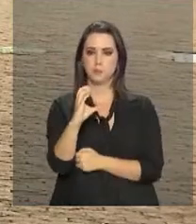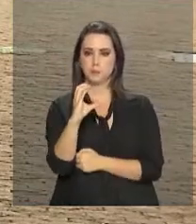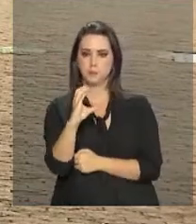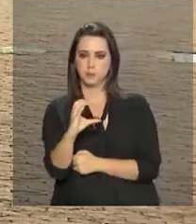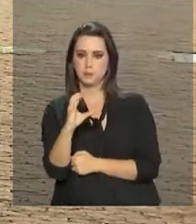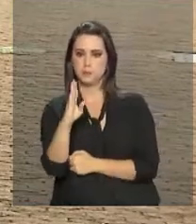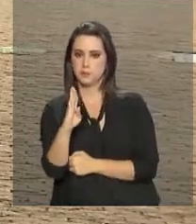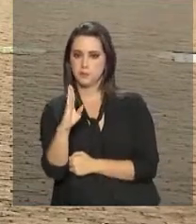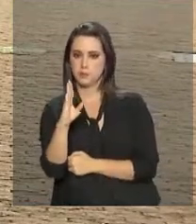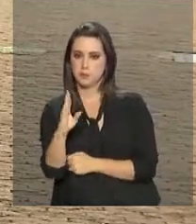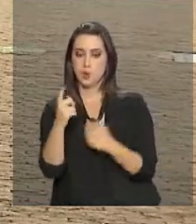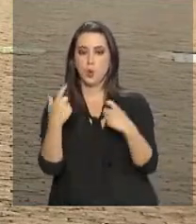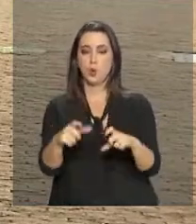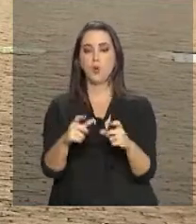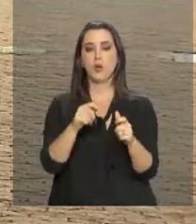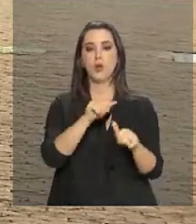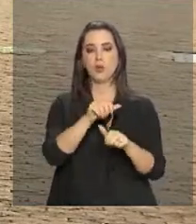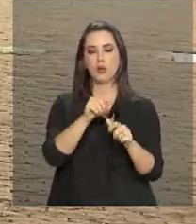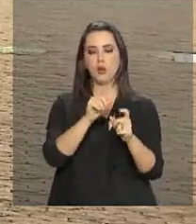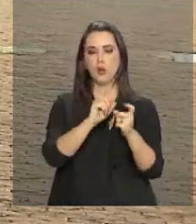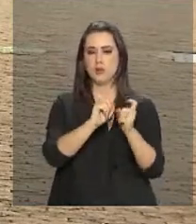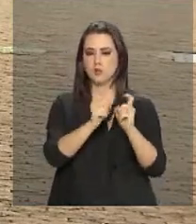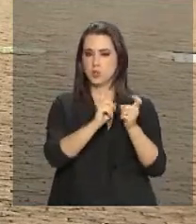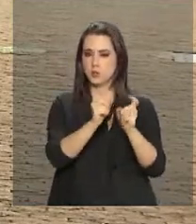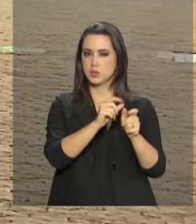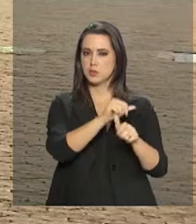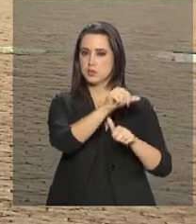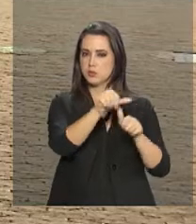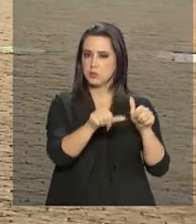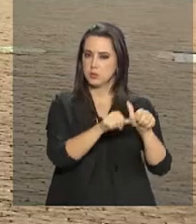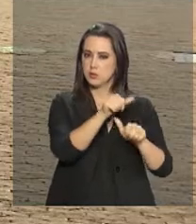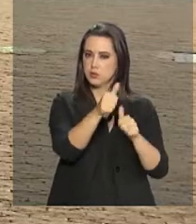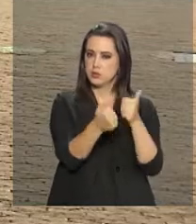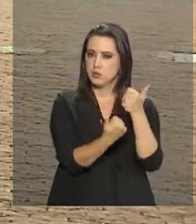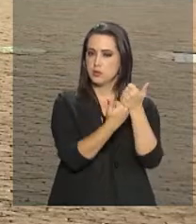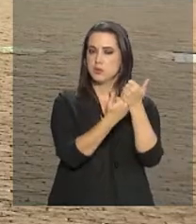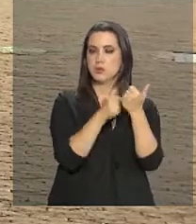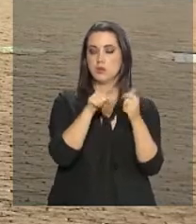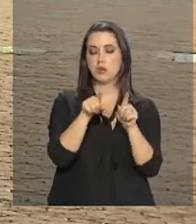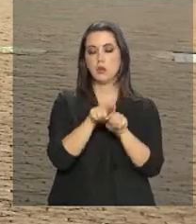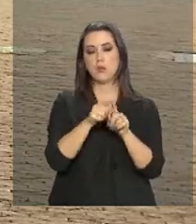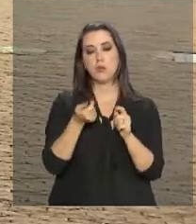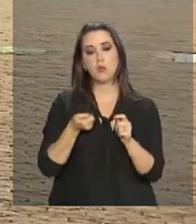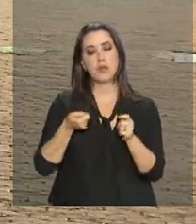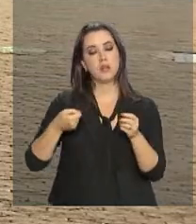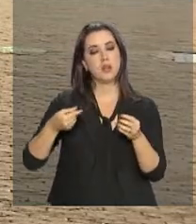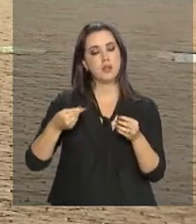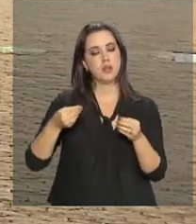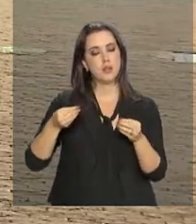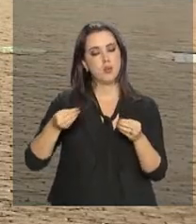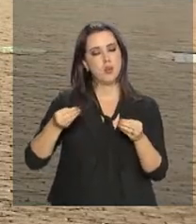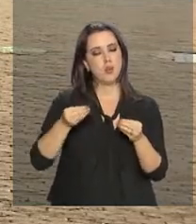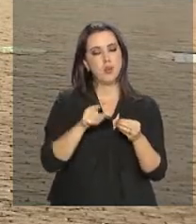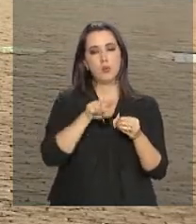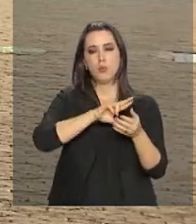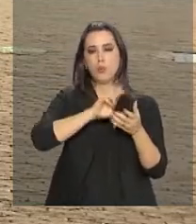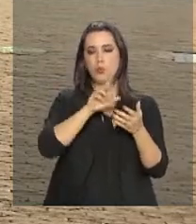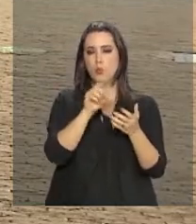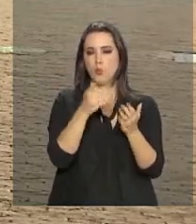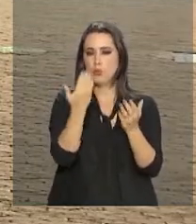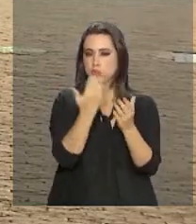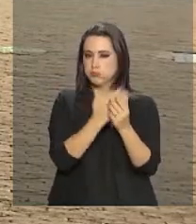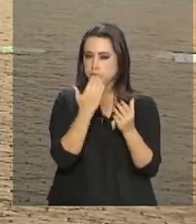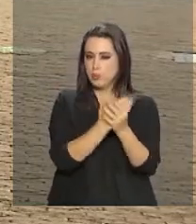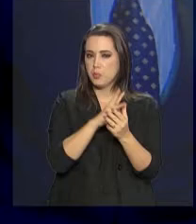aqui de Brasília, onde funciona o governo de transição. E entregou também um arquivo com os dados de toda a estrutura federal no